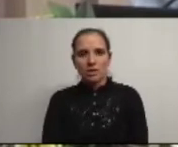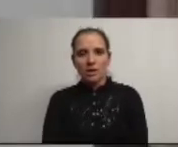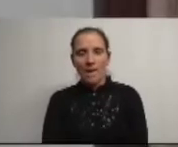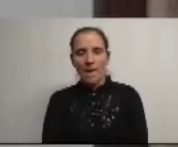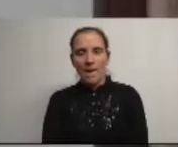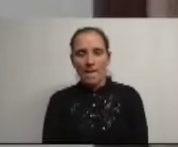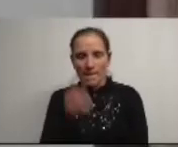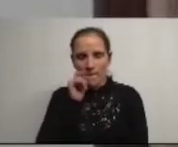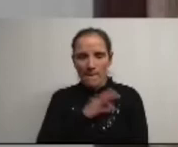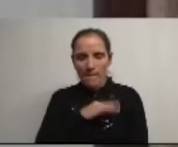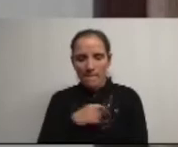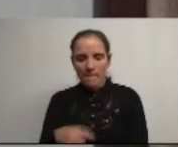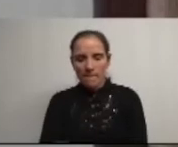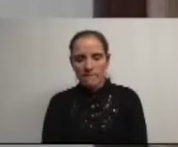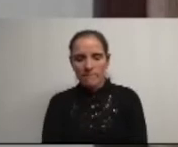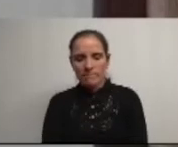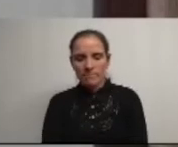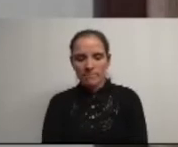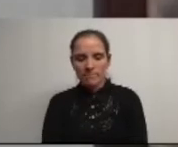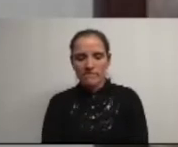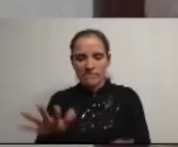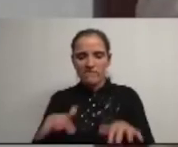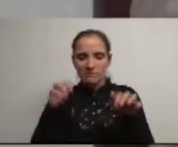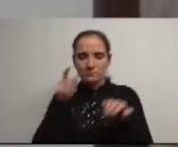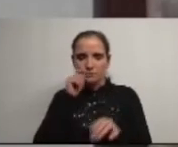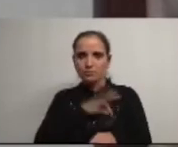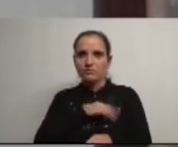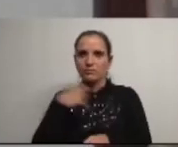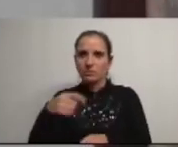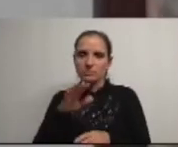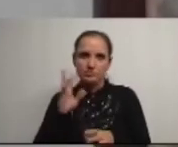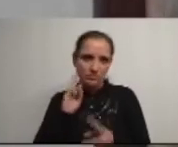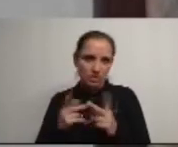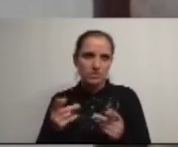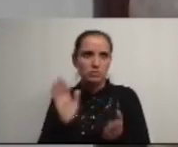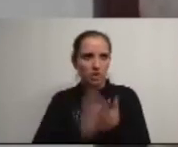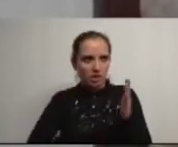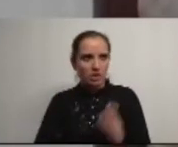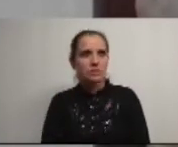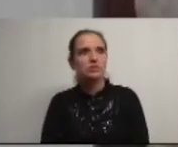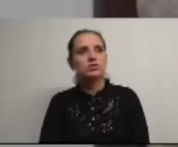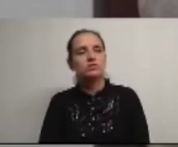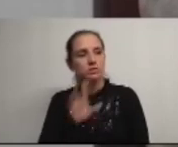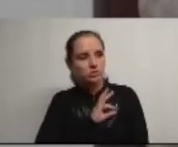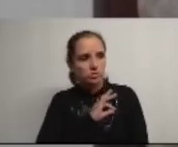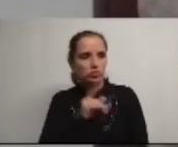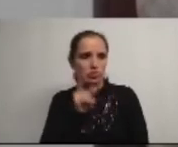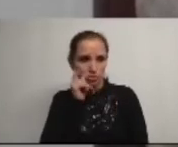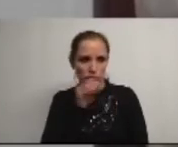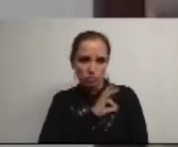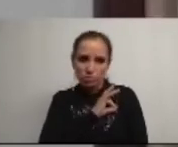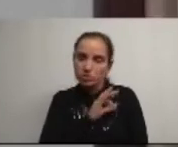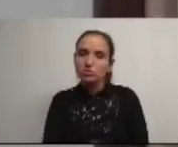senhor presidente da assembleia senhor presidente da câmara caros colegas minhas senhoras e meus senhores